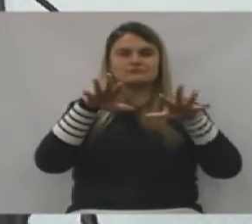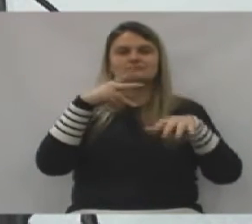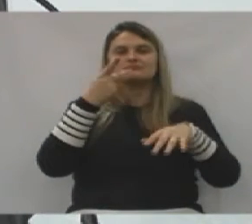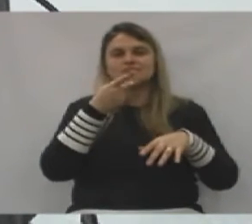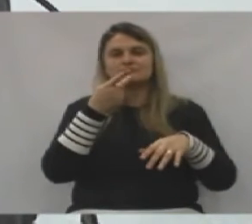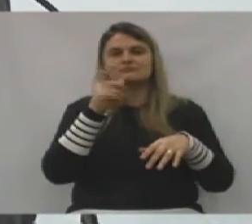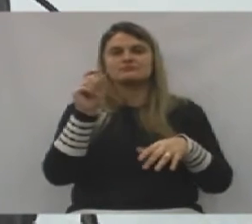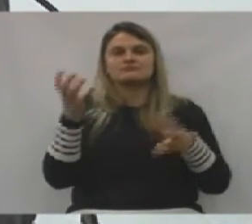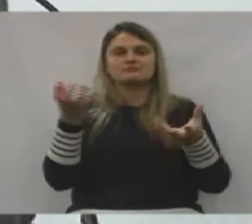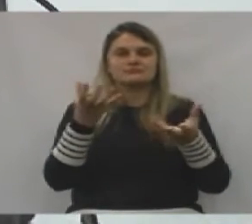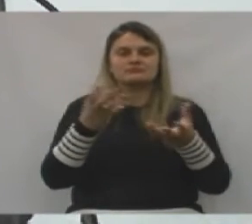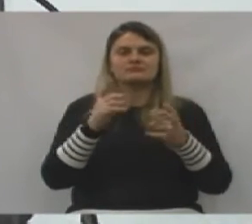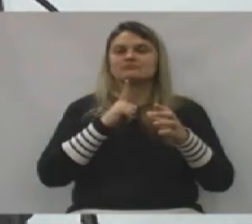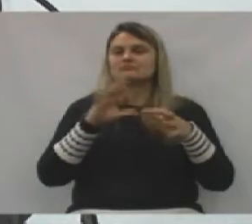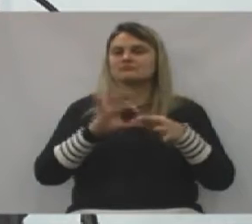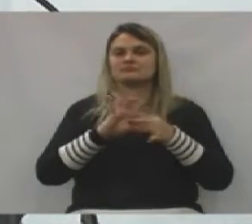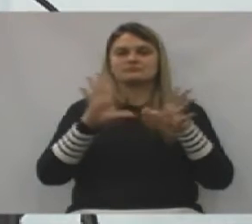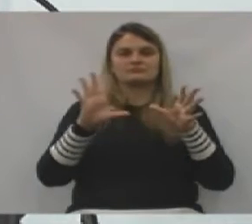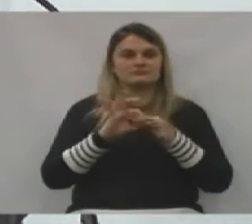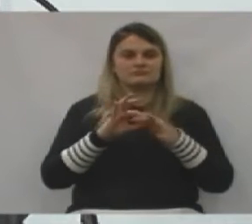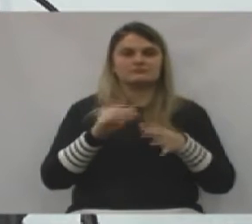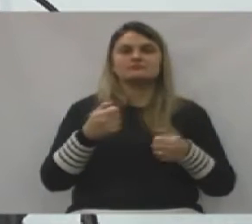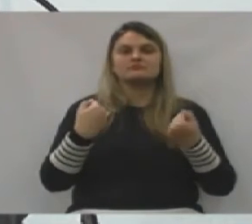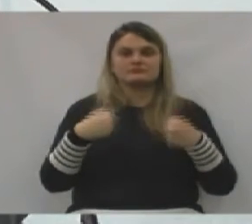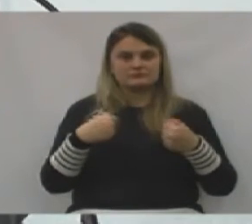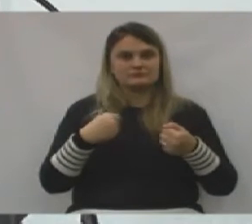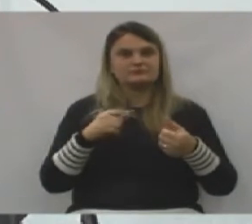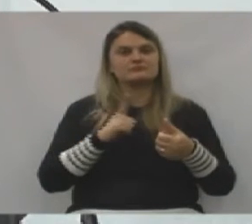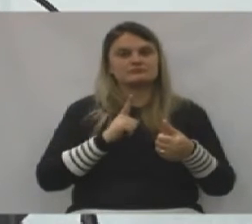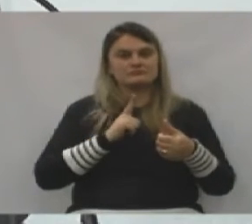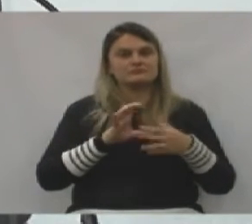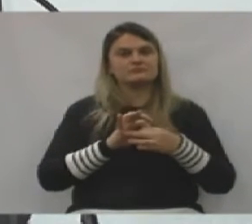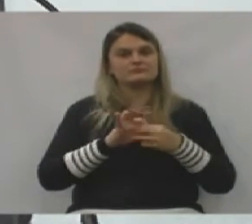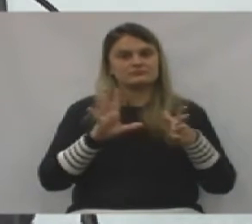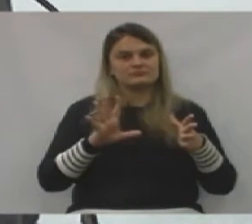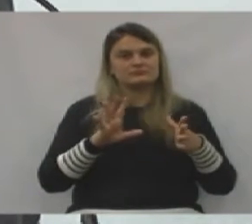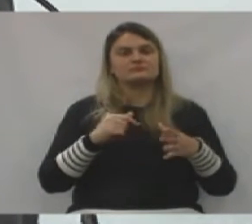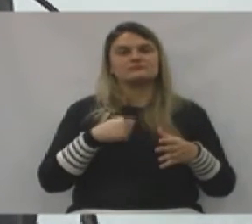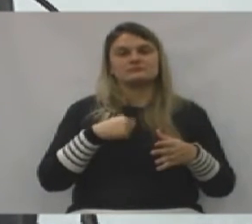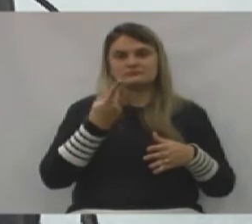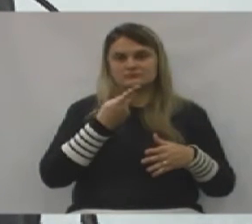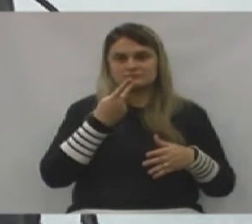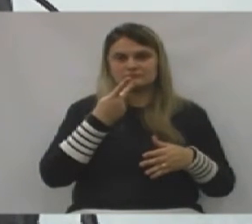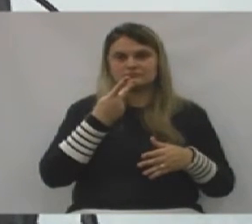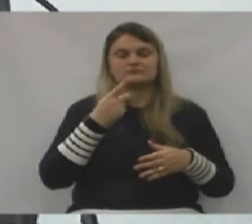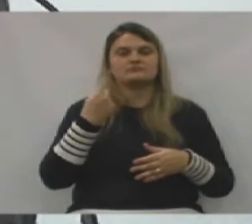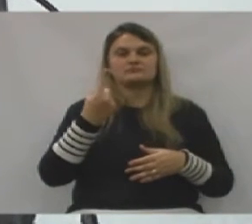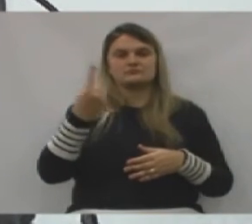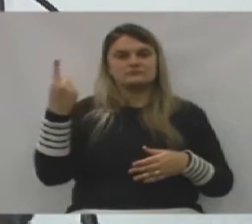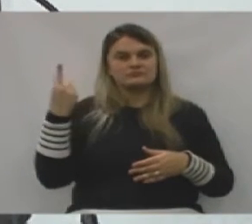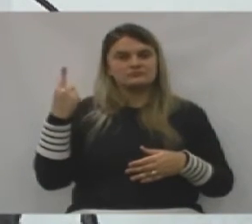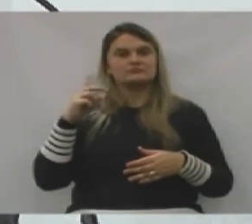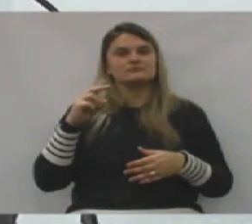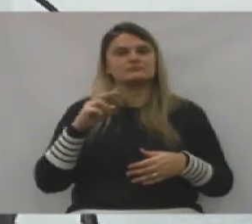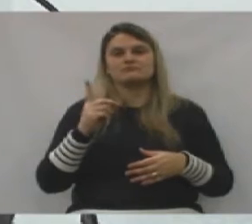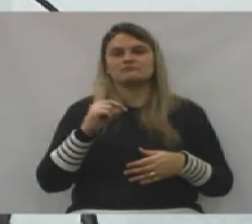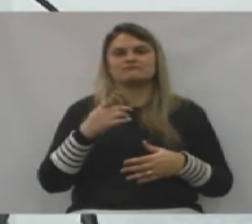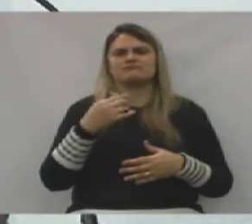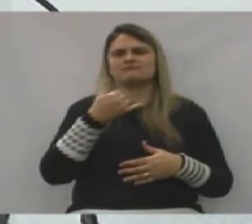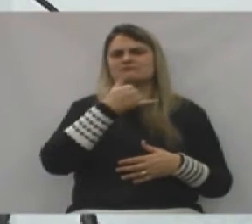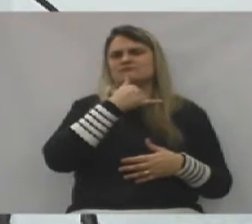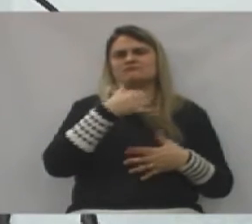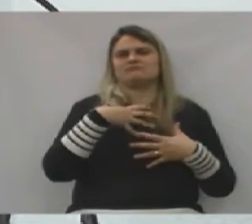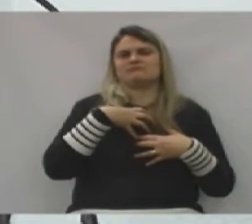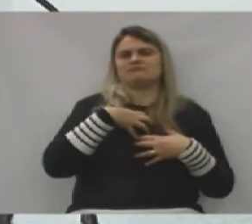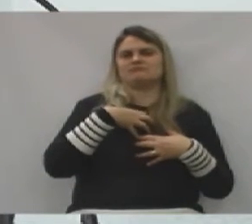quiserem, todos têm liberdade e têm que ter liberdade, por isso que eu afirmo, olho no olho cada um de vocês, não se ofendam